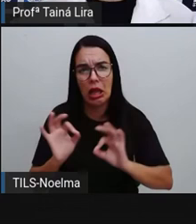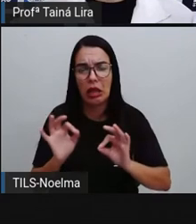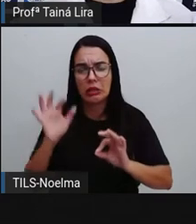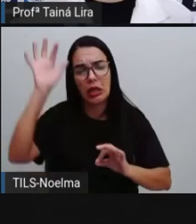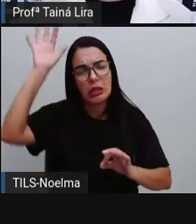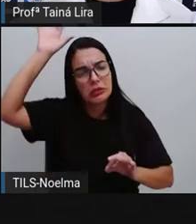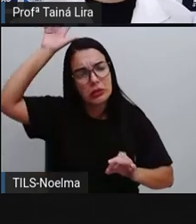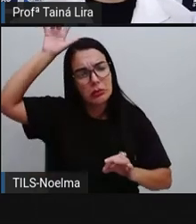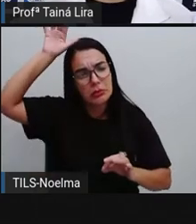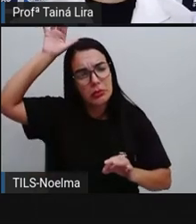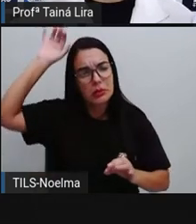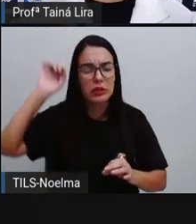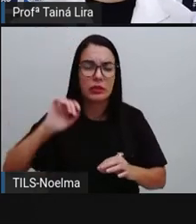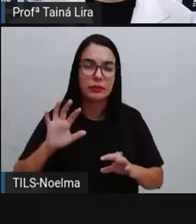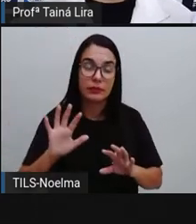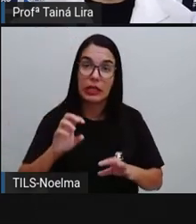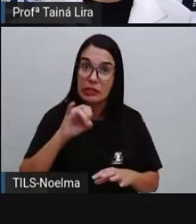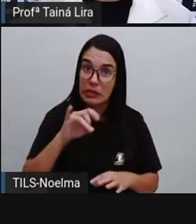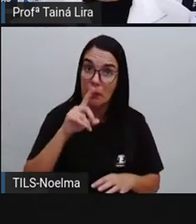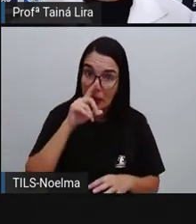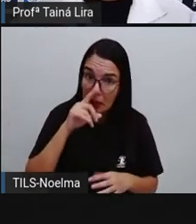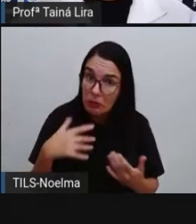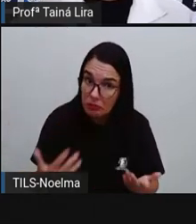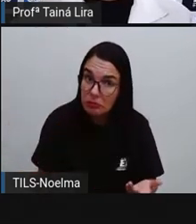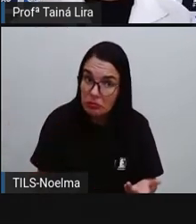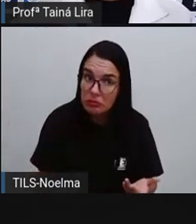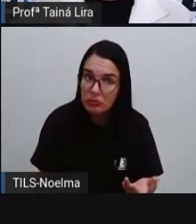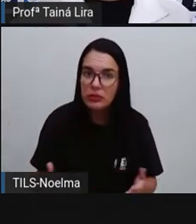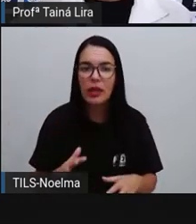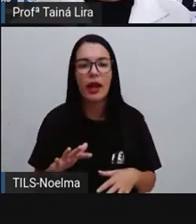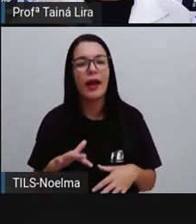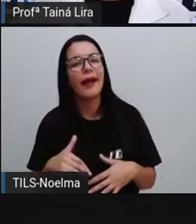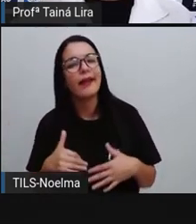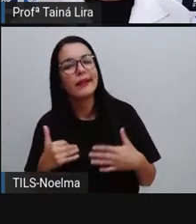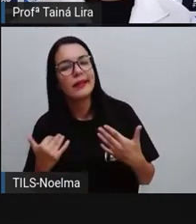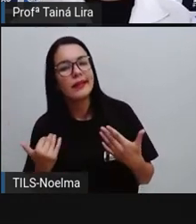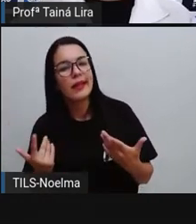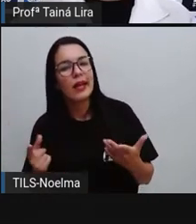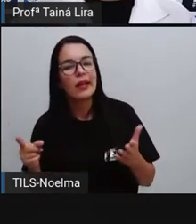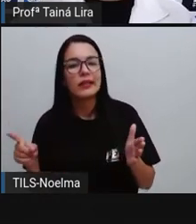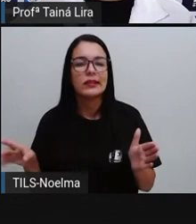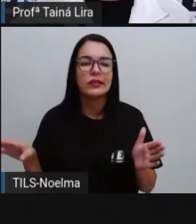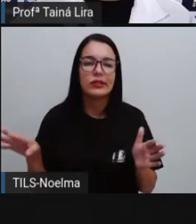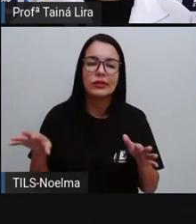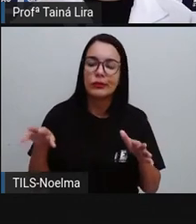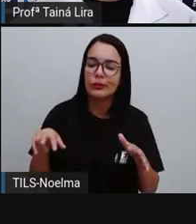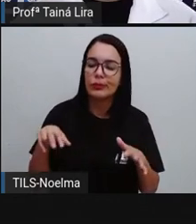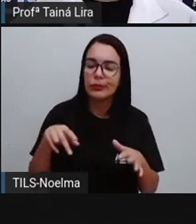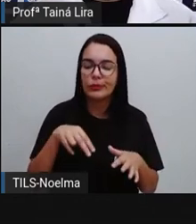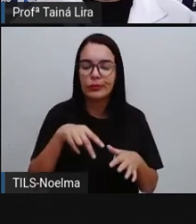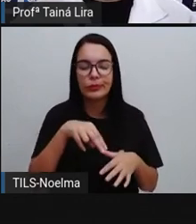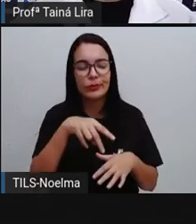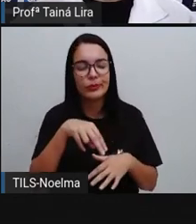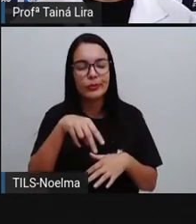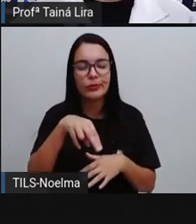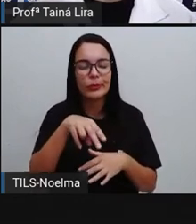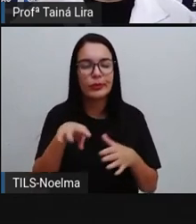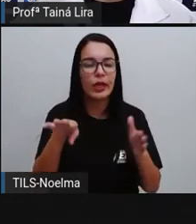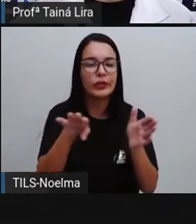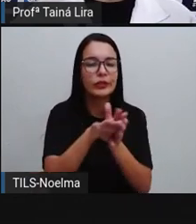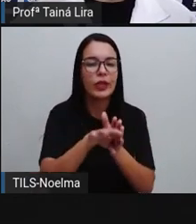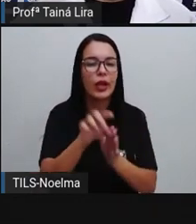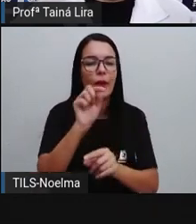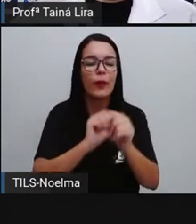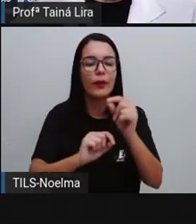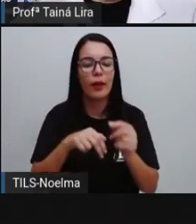Cebolinha, é mesmo, ele tá certo. E se fosse grave? Nisso, olha lá, Cebolinha olha para o lado. Quem aparece em direção